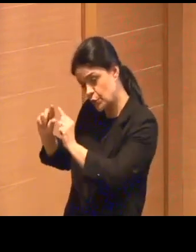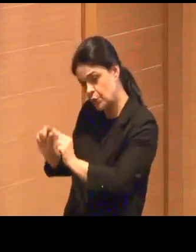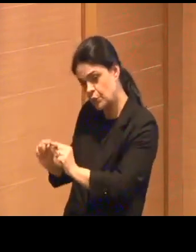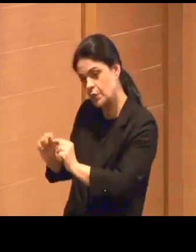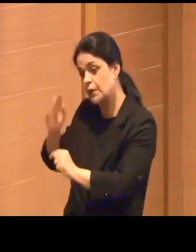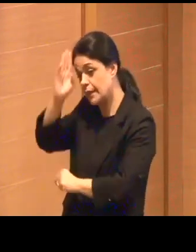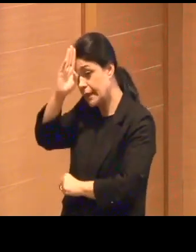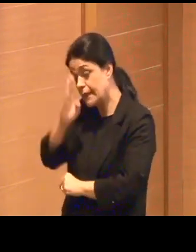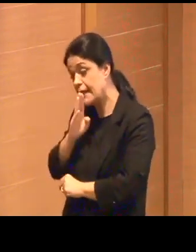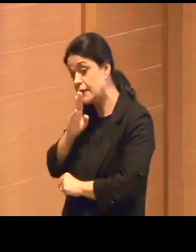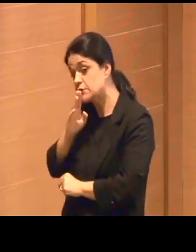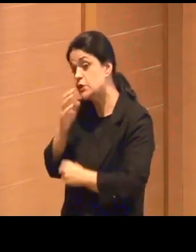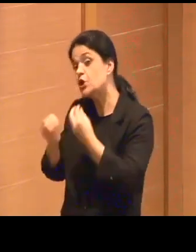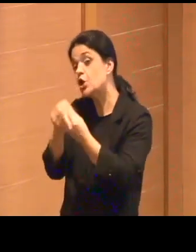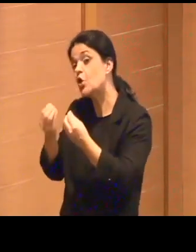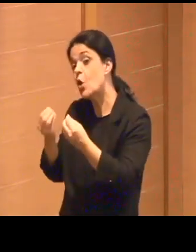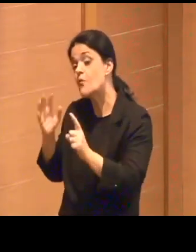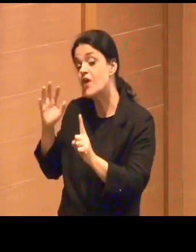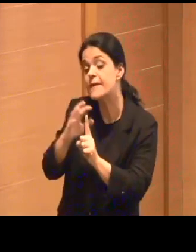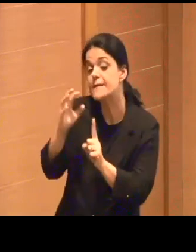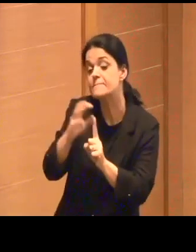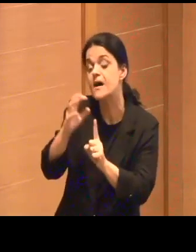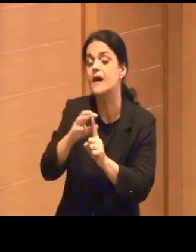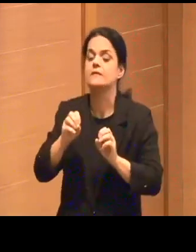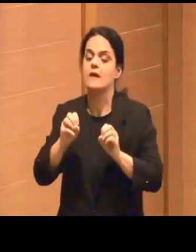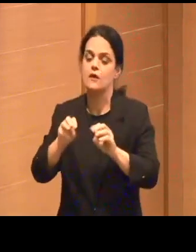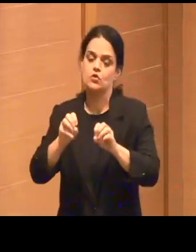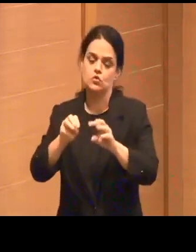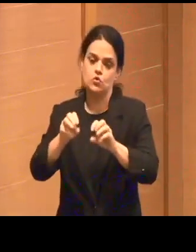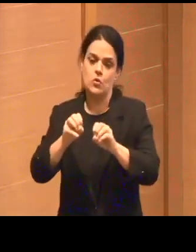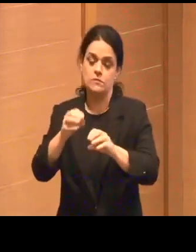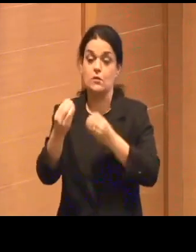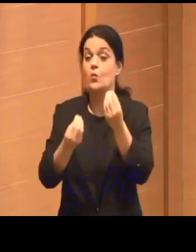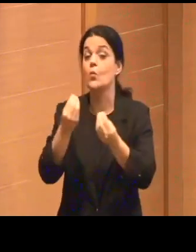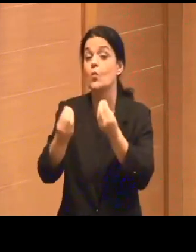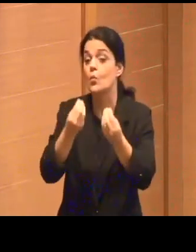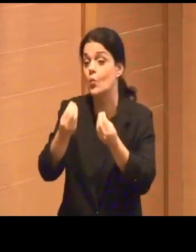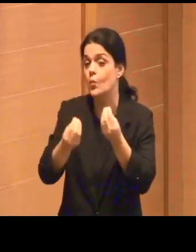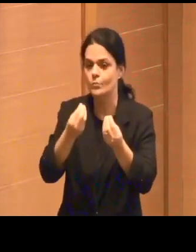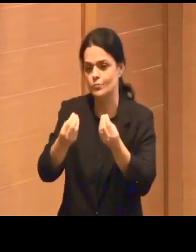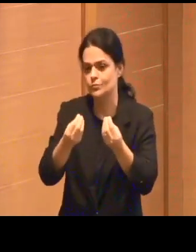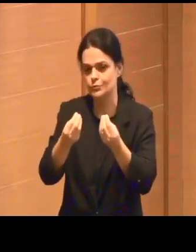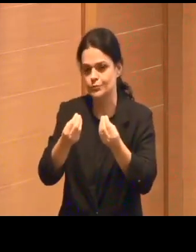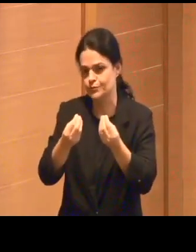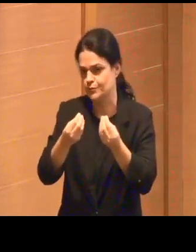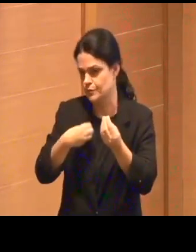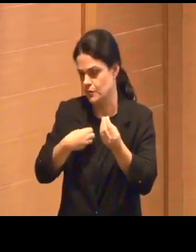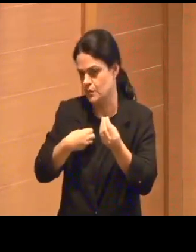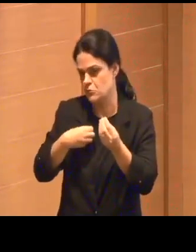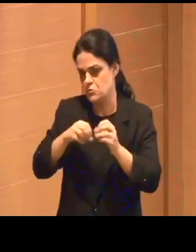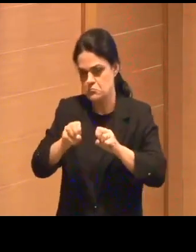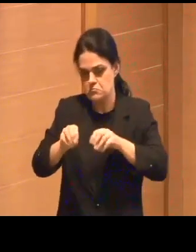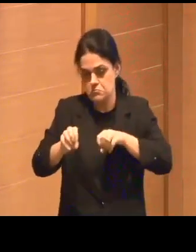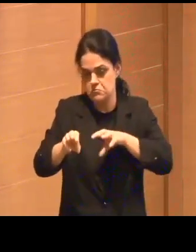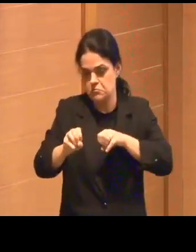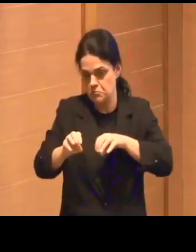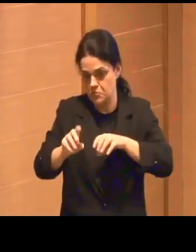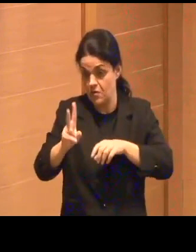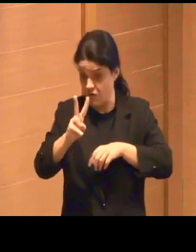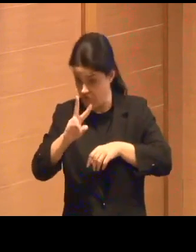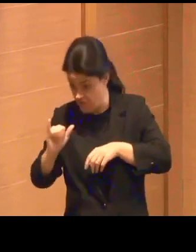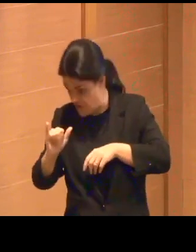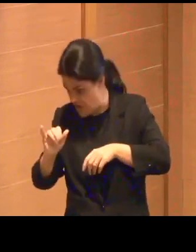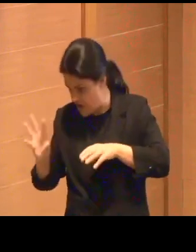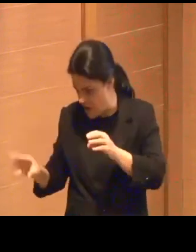impactar a educação? Por exemplo, será que o homeschooling vai se apropriar disso? Isso vai impulsionar o